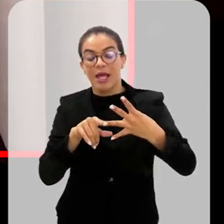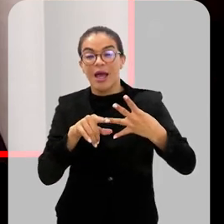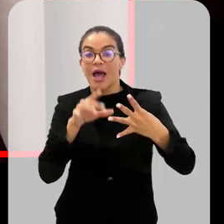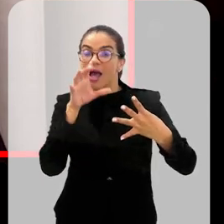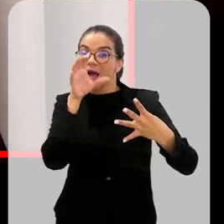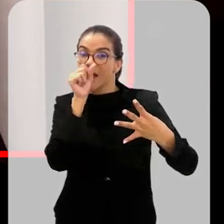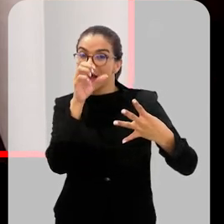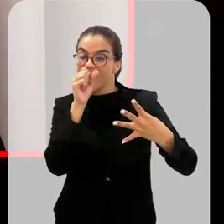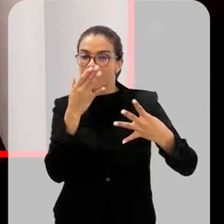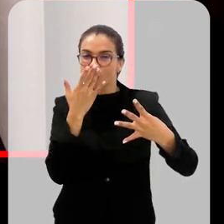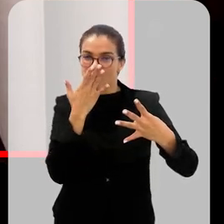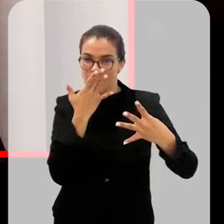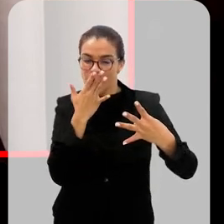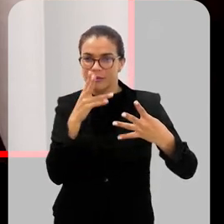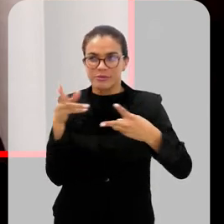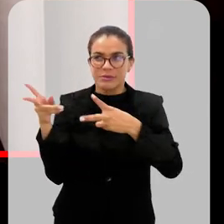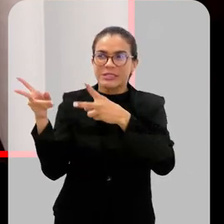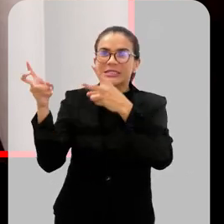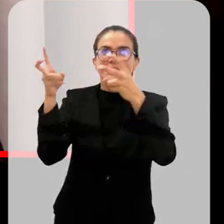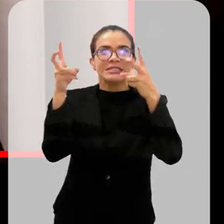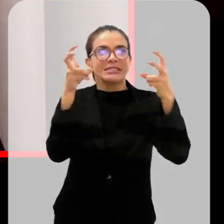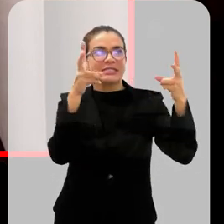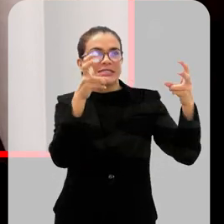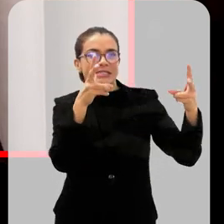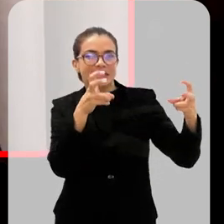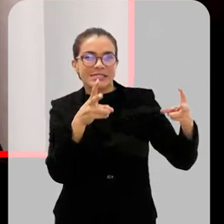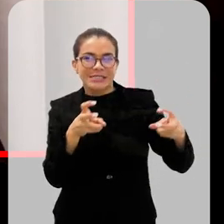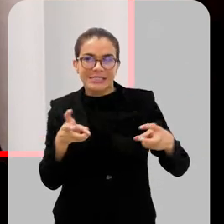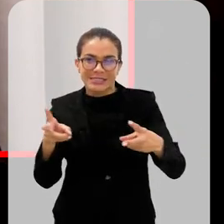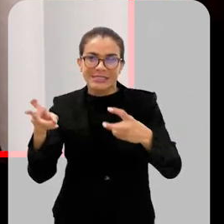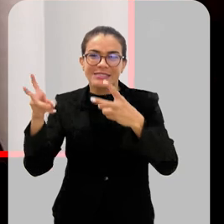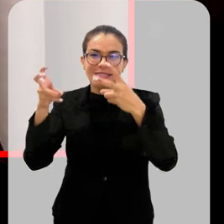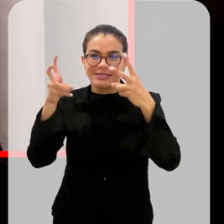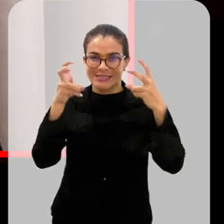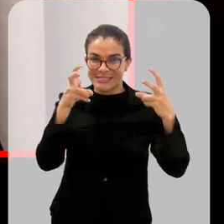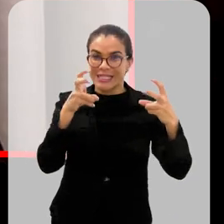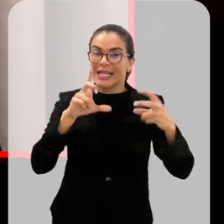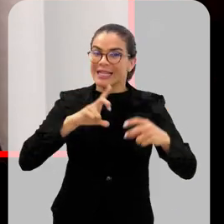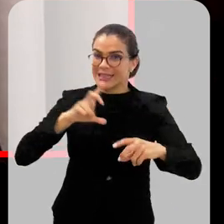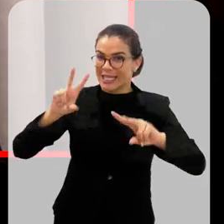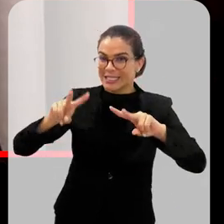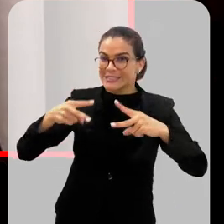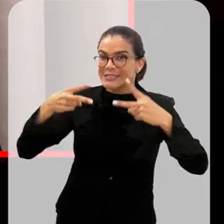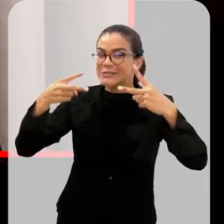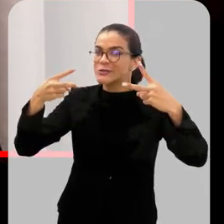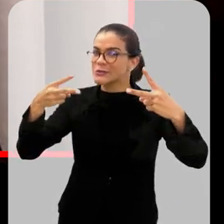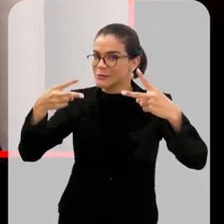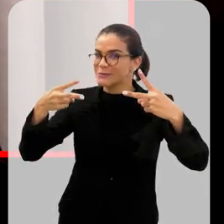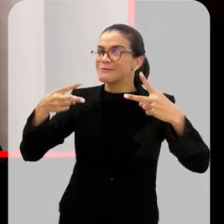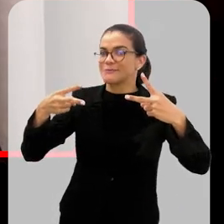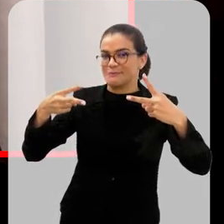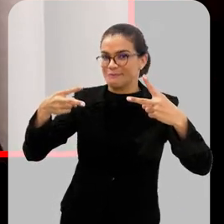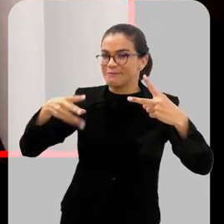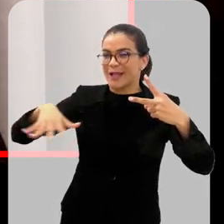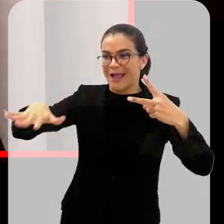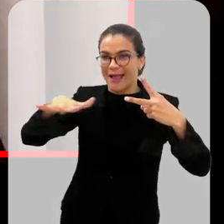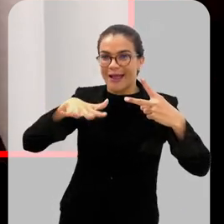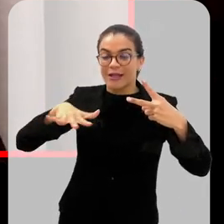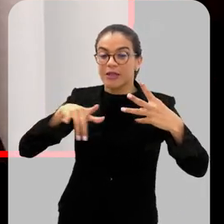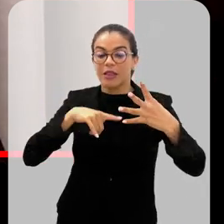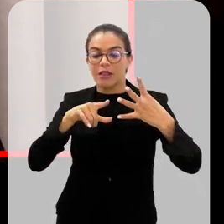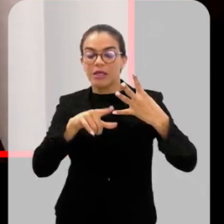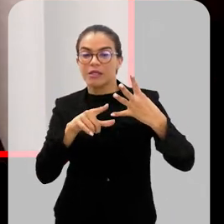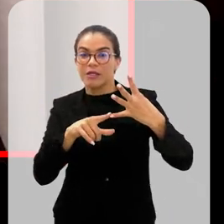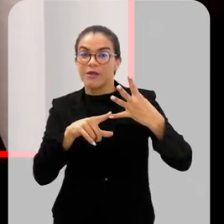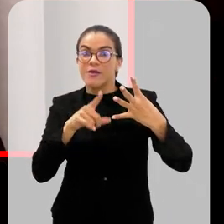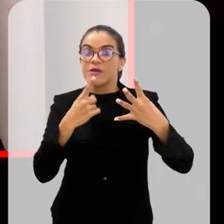laranja, que é quando a gente consegue perceber através dos limiares epidêmicos que existe transmissão sustentada naquele município. E